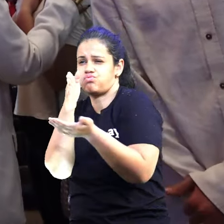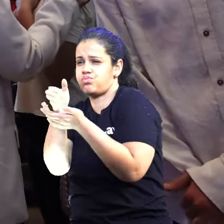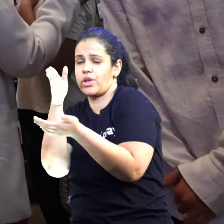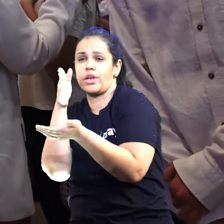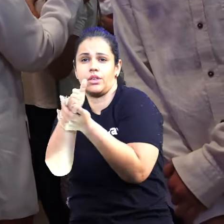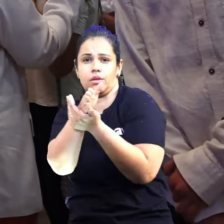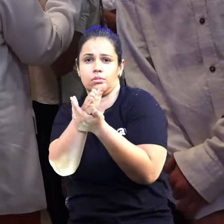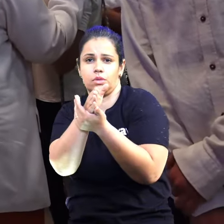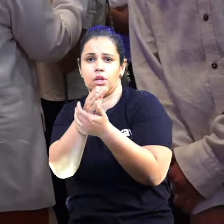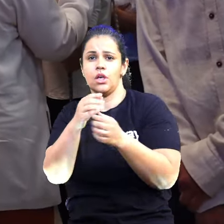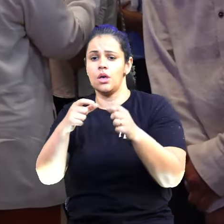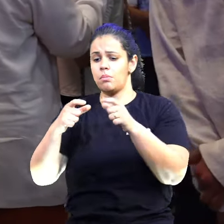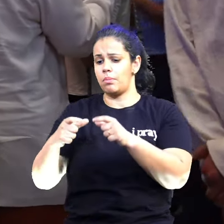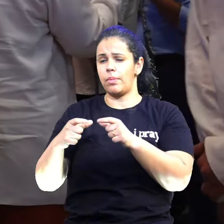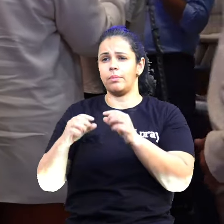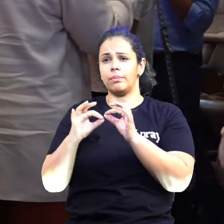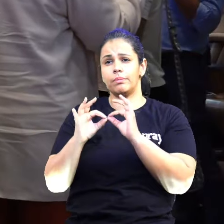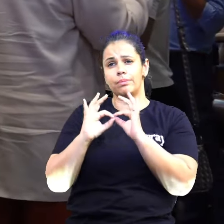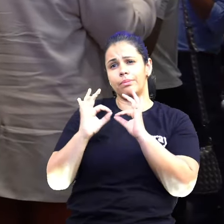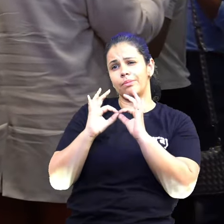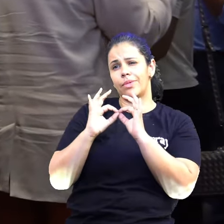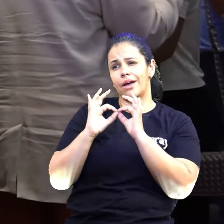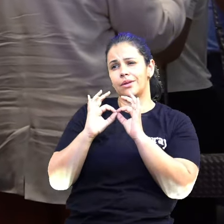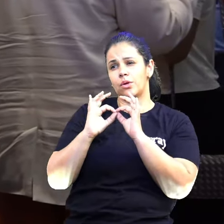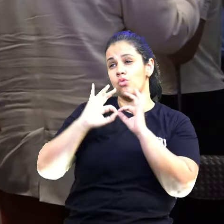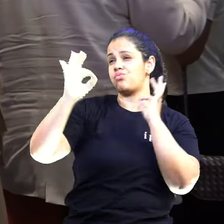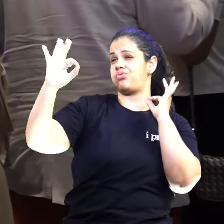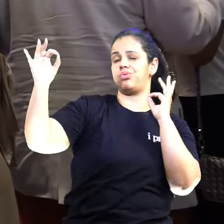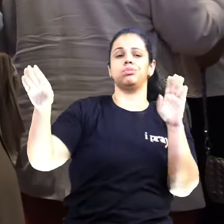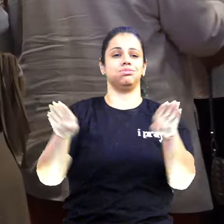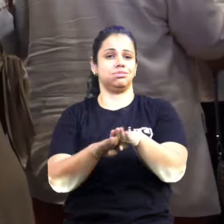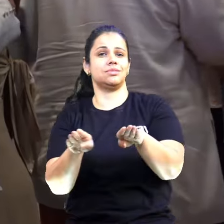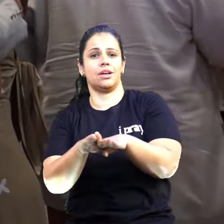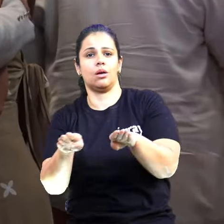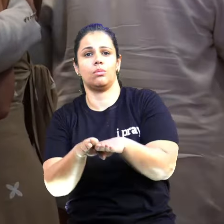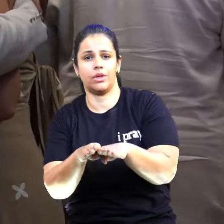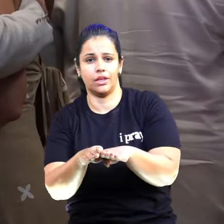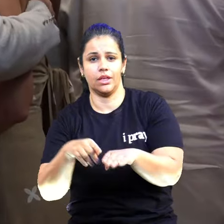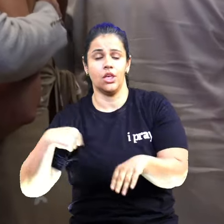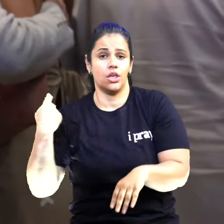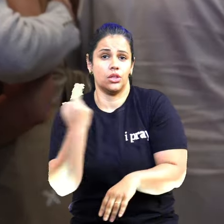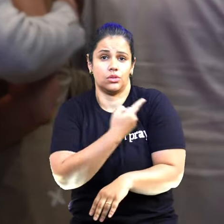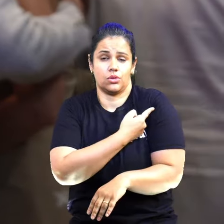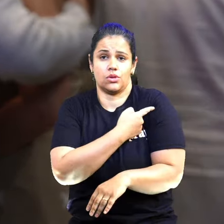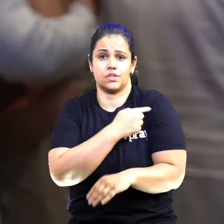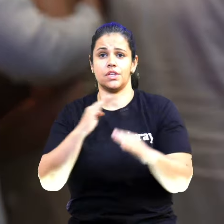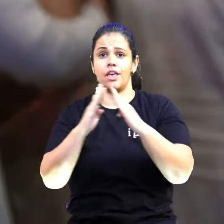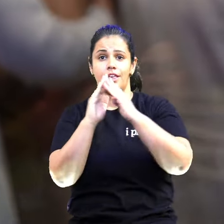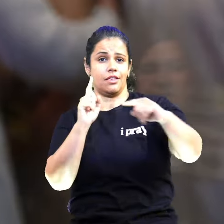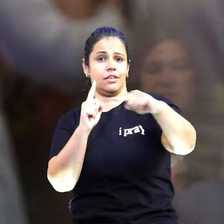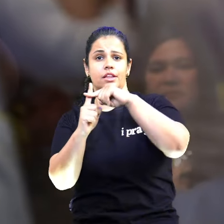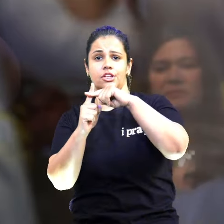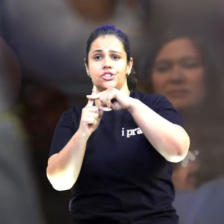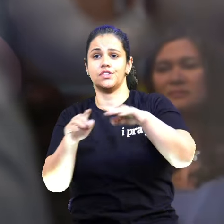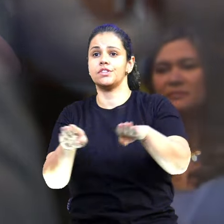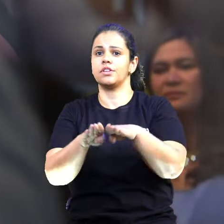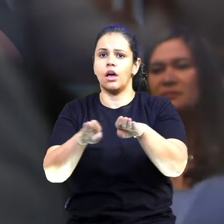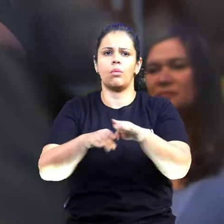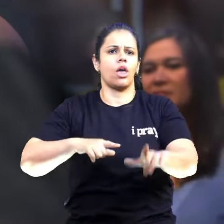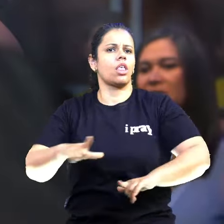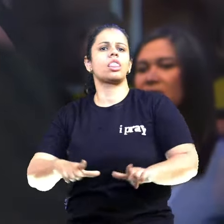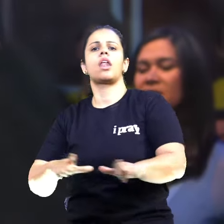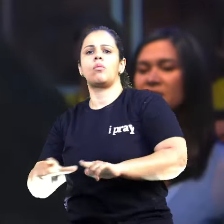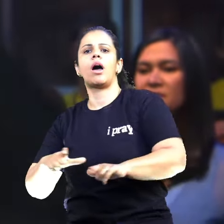perto e longe, e todos nós, como igreja, participamos também da missão, testemunhando onde estamos,